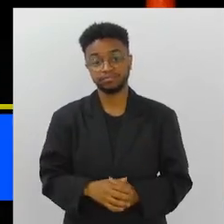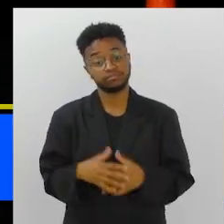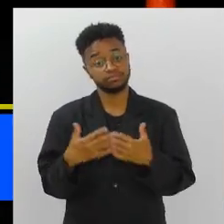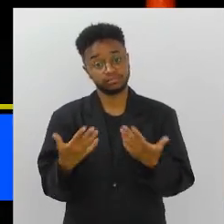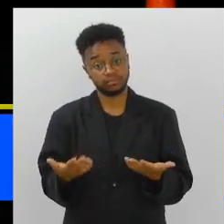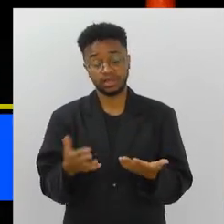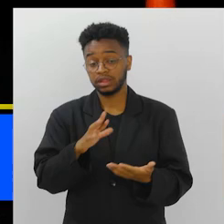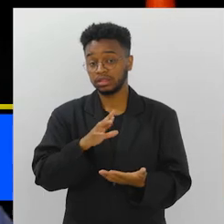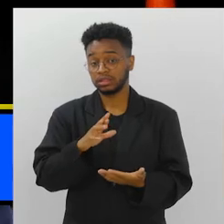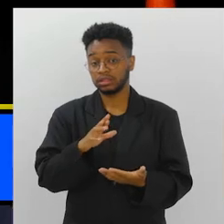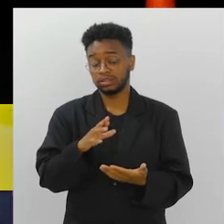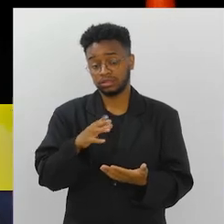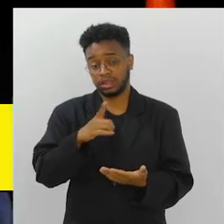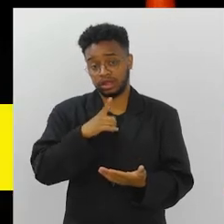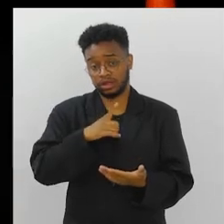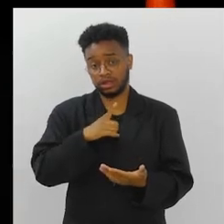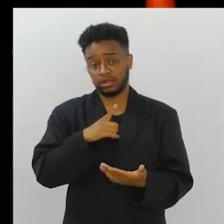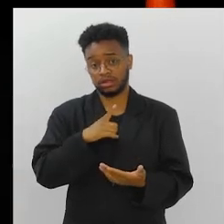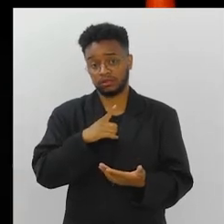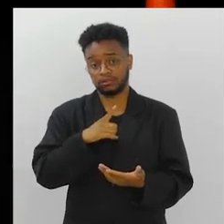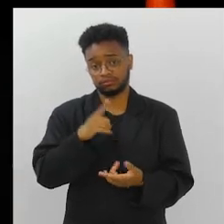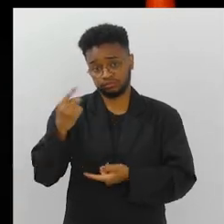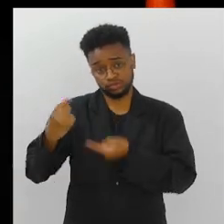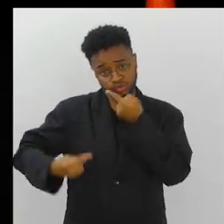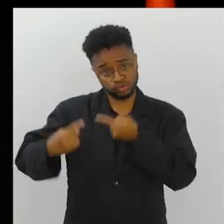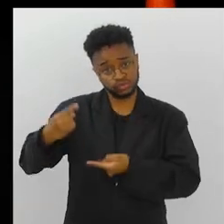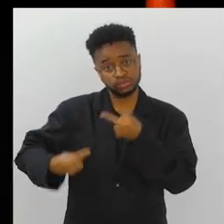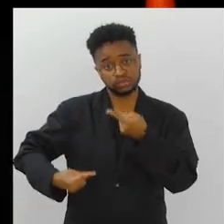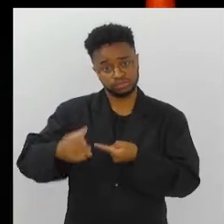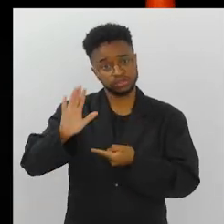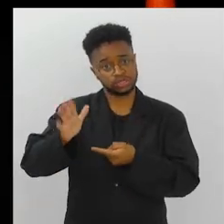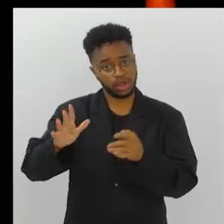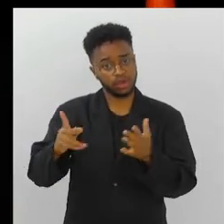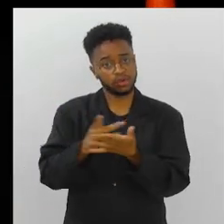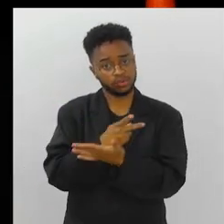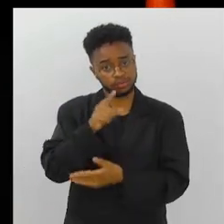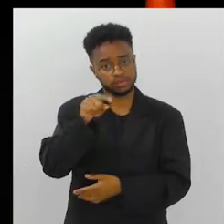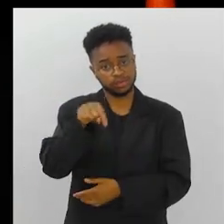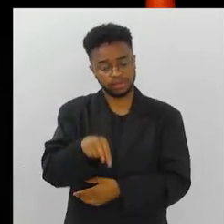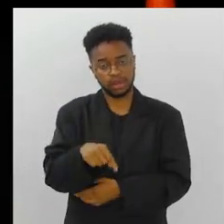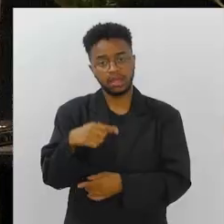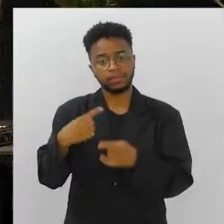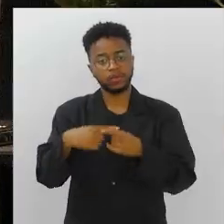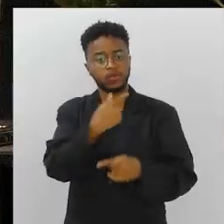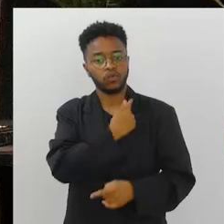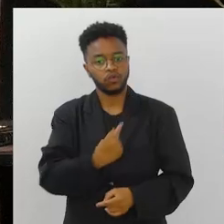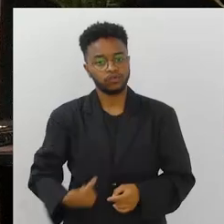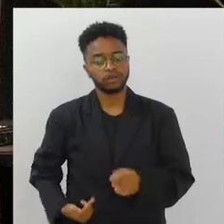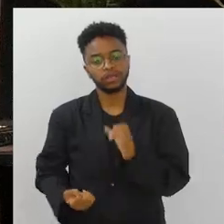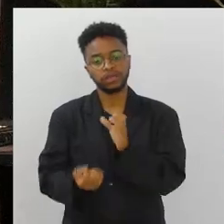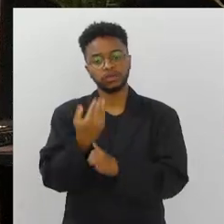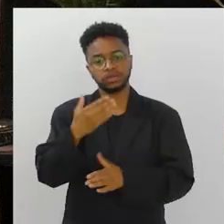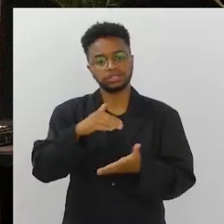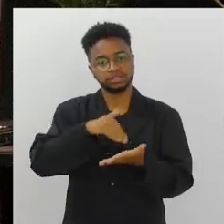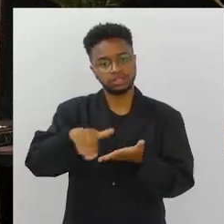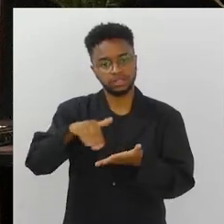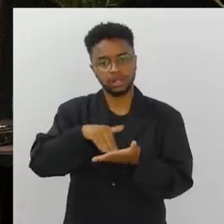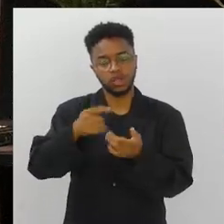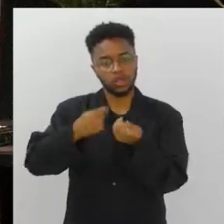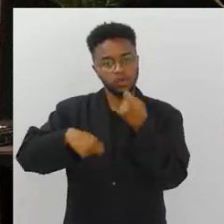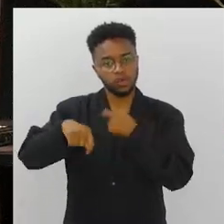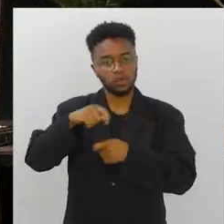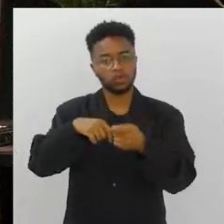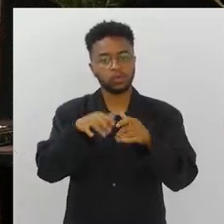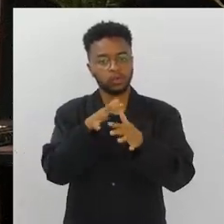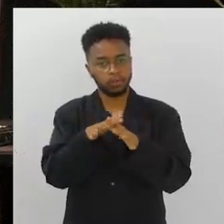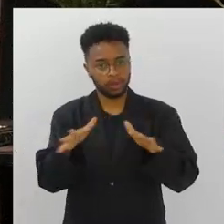Não à toa é uma discussão que já está forte no Estado, o governador já criou uma Secretaria de Economia do Mar,